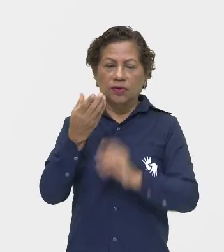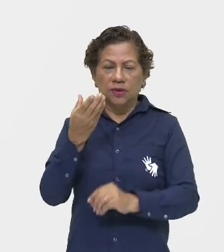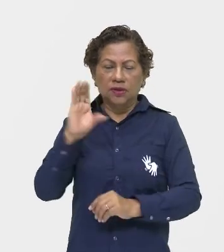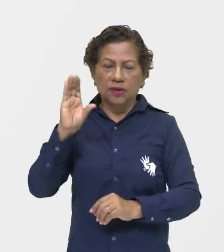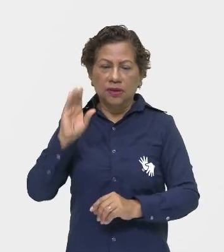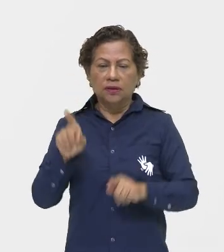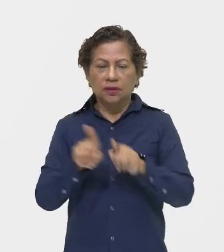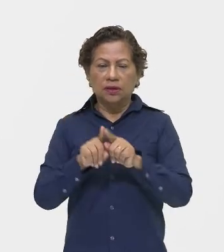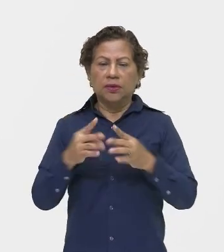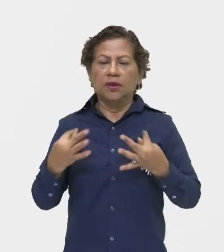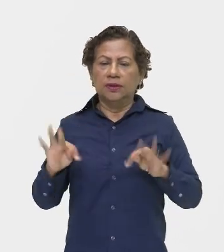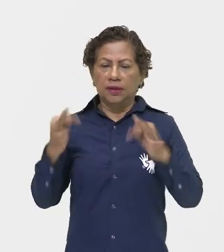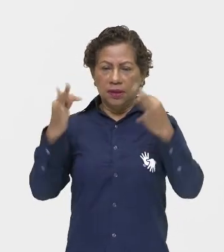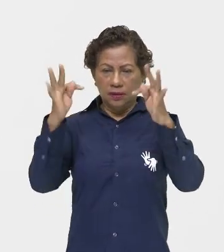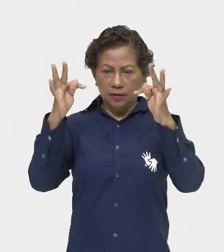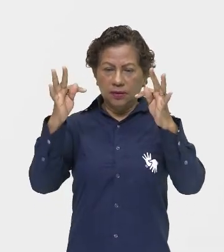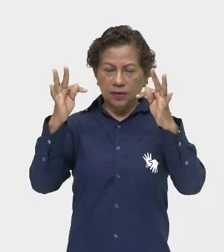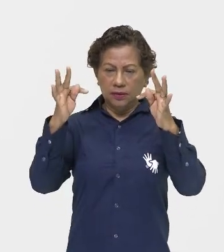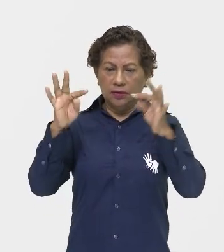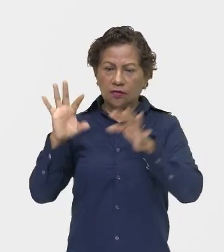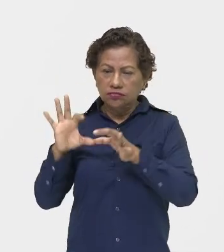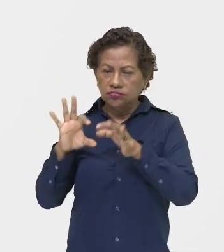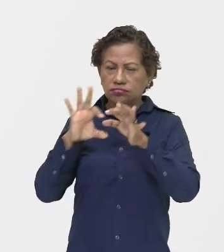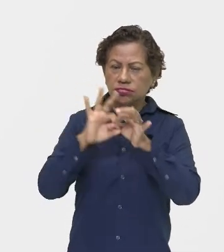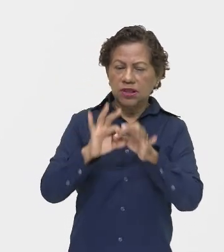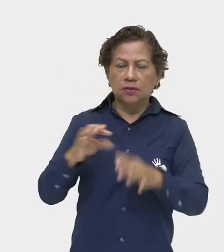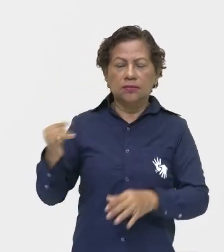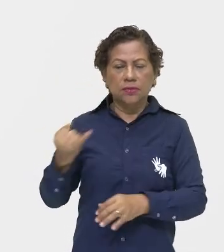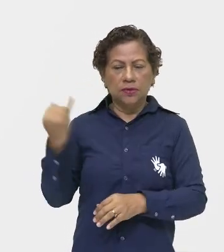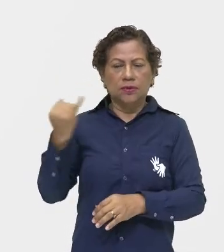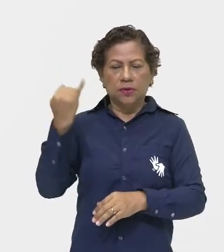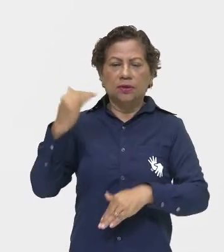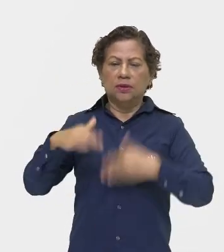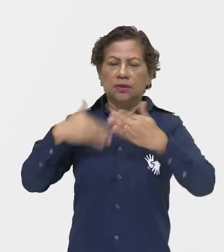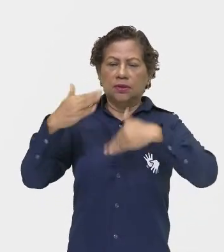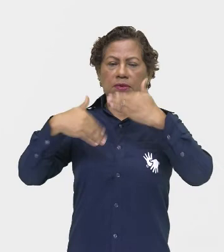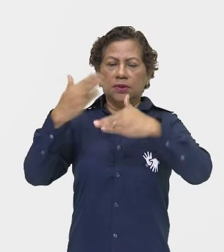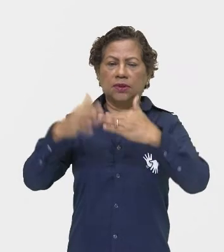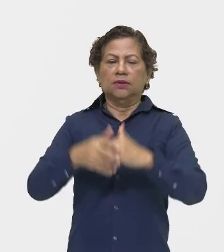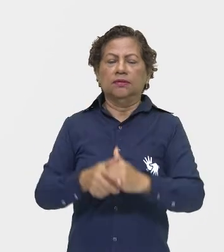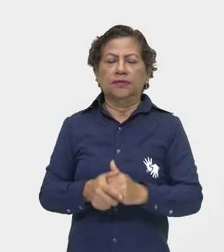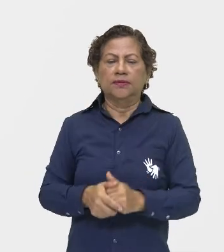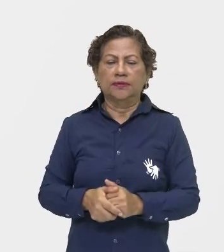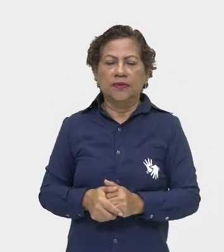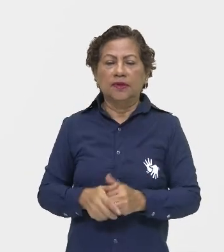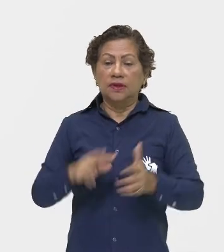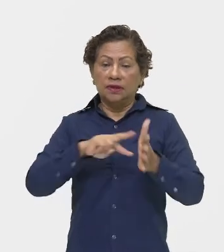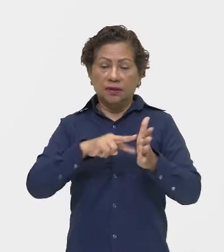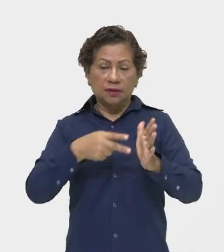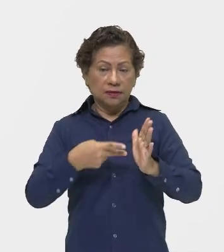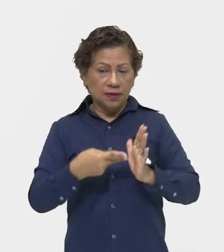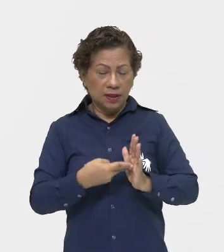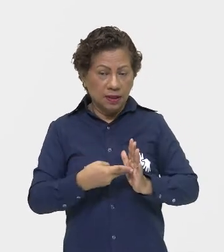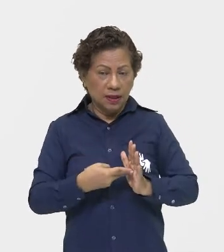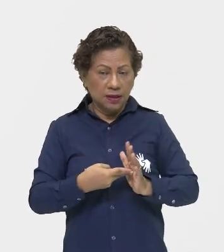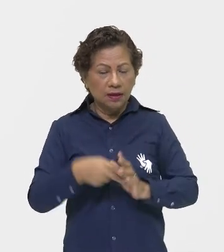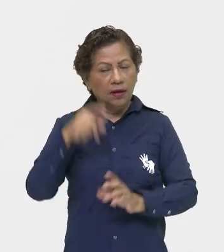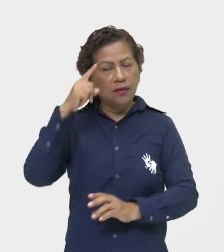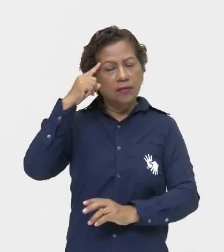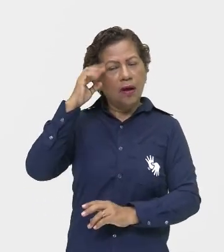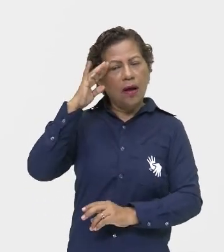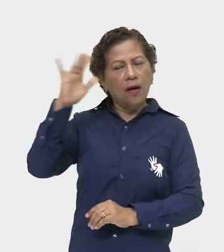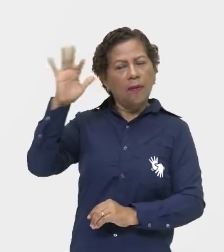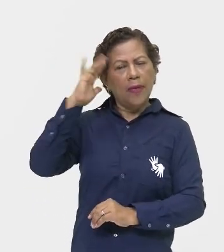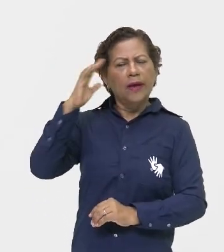tecnologia tem sido agentes importantes nesse processo. É nesse sentido que podemos pensar